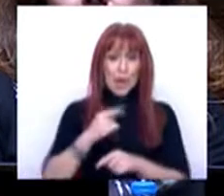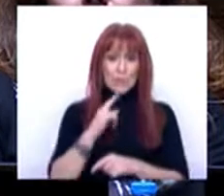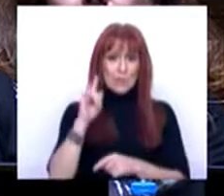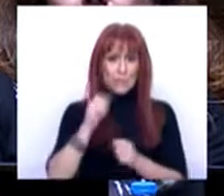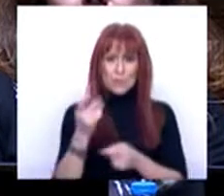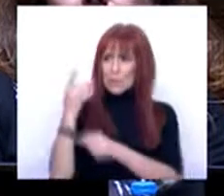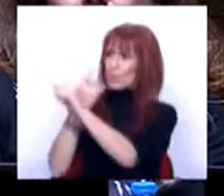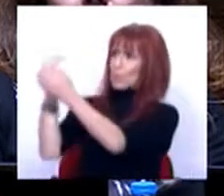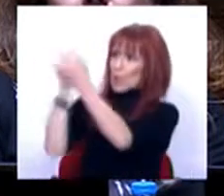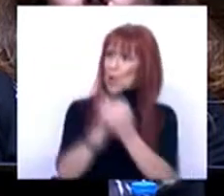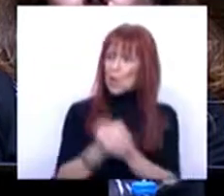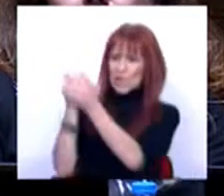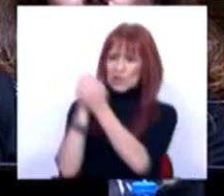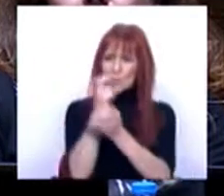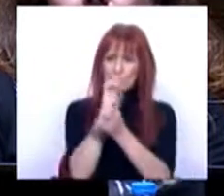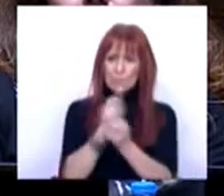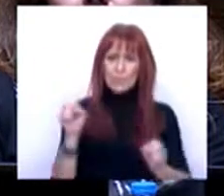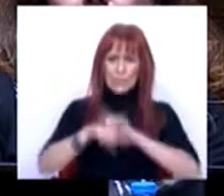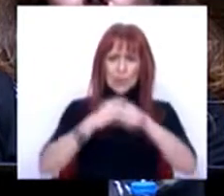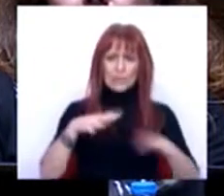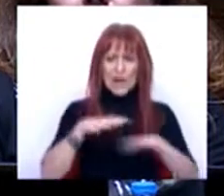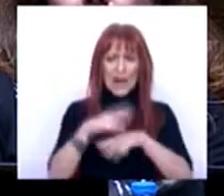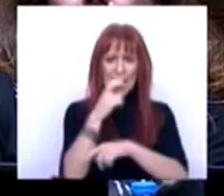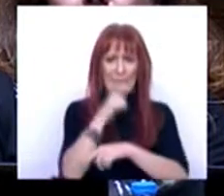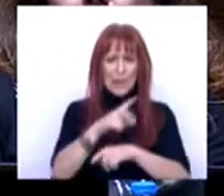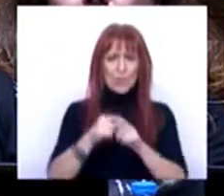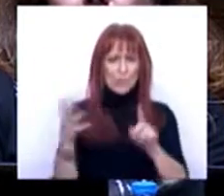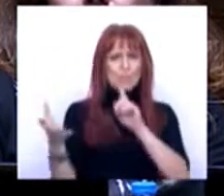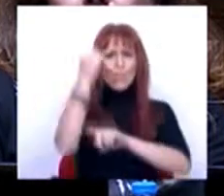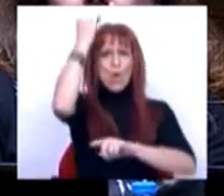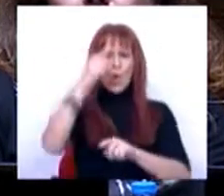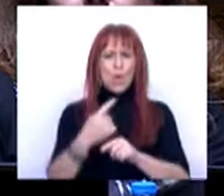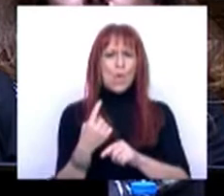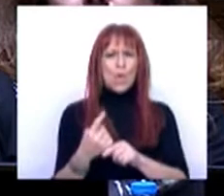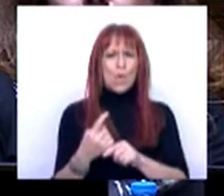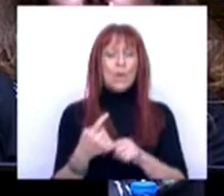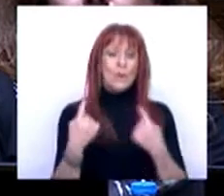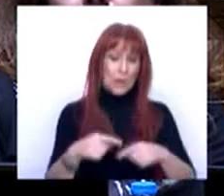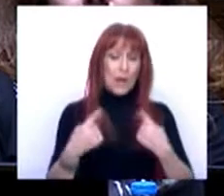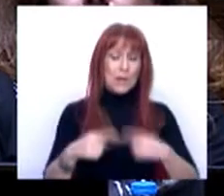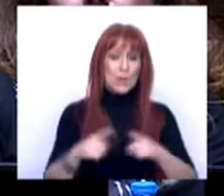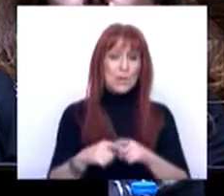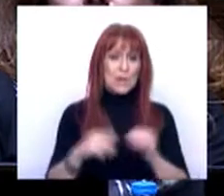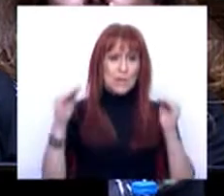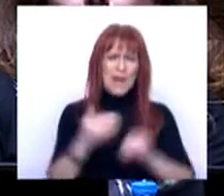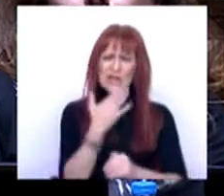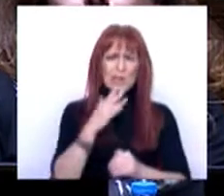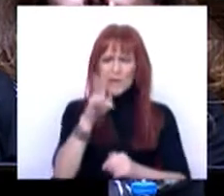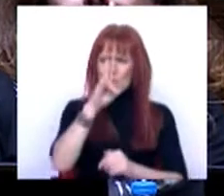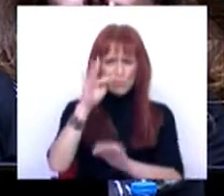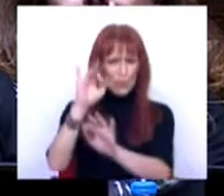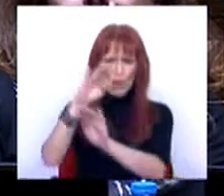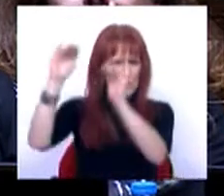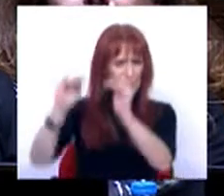incorporação de renováveis na sua rede elétrica, alcançaram e serem menos dependentes dos combustíveis